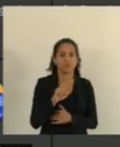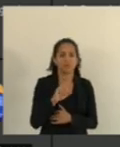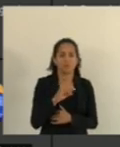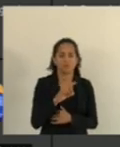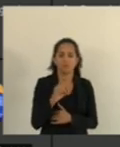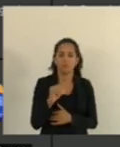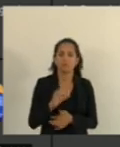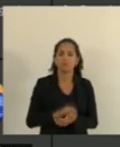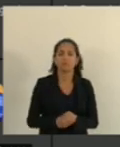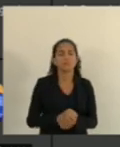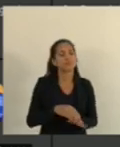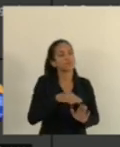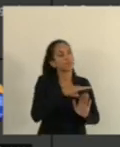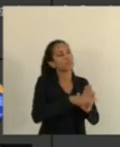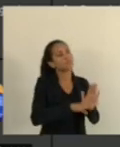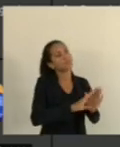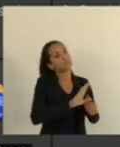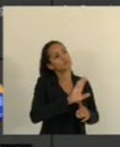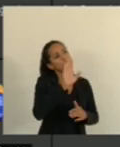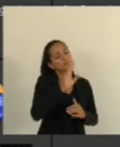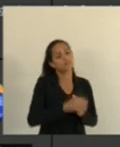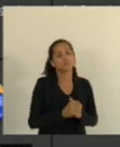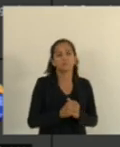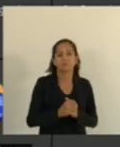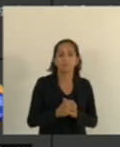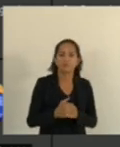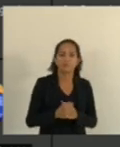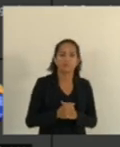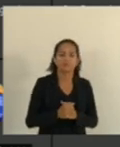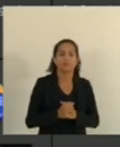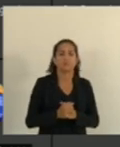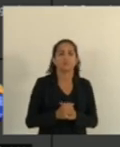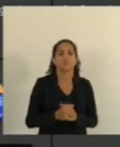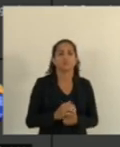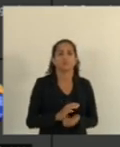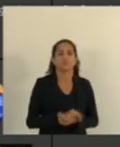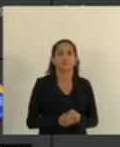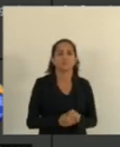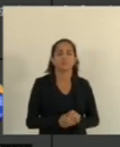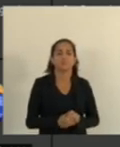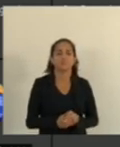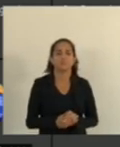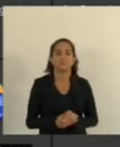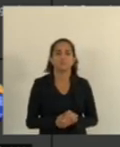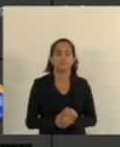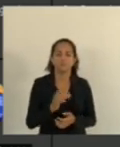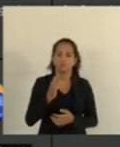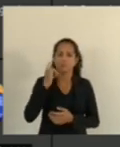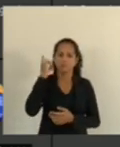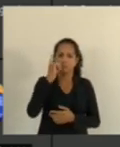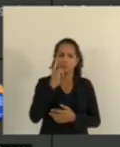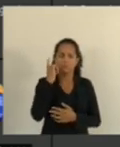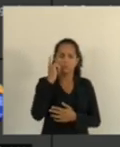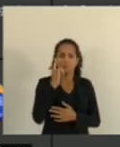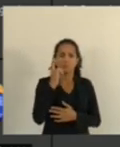Presidente, pela ordem Eu peço a palavra Qual o relator, deputado Gandini? Aprovado na comissão de justiça Deputado